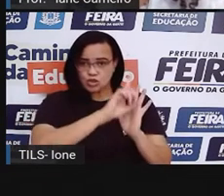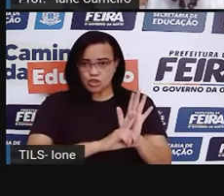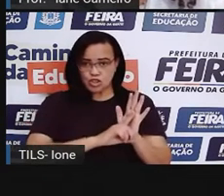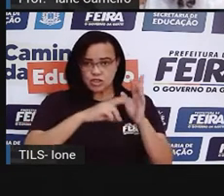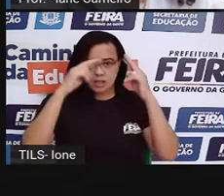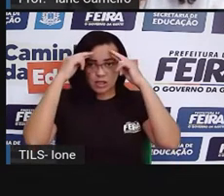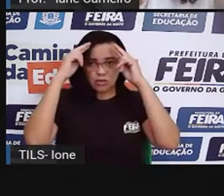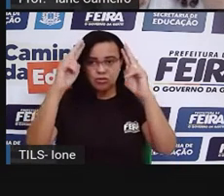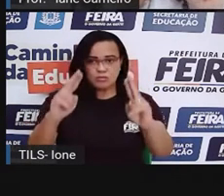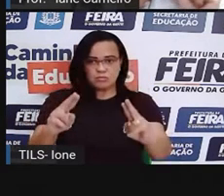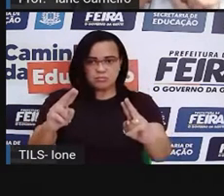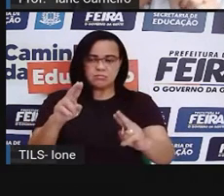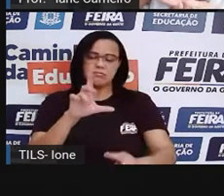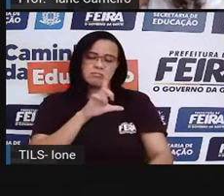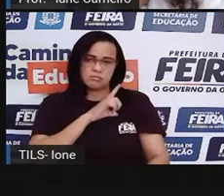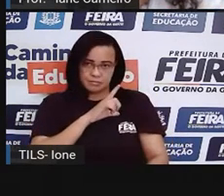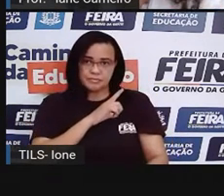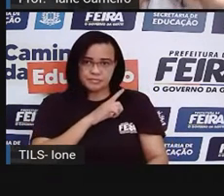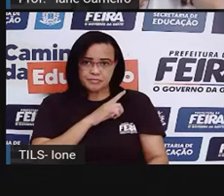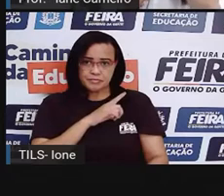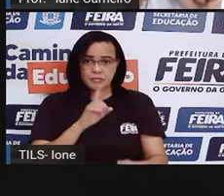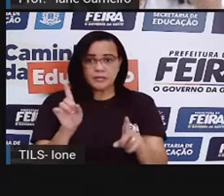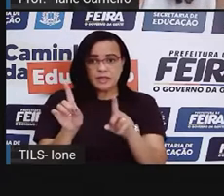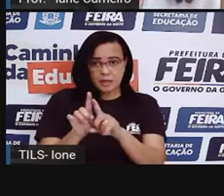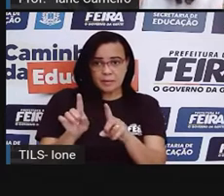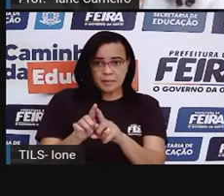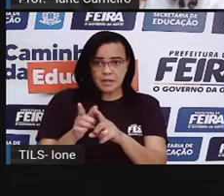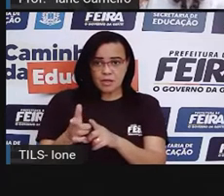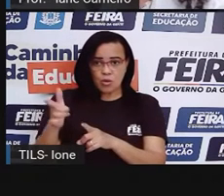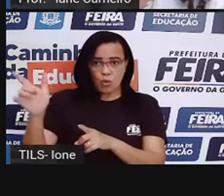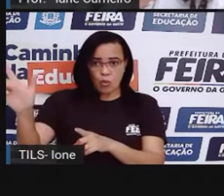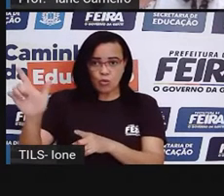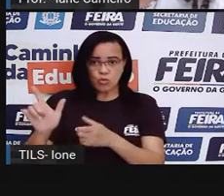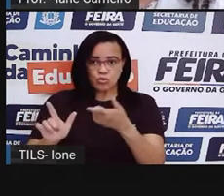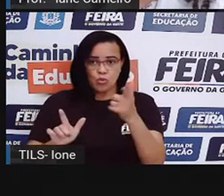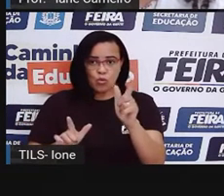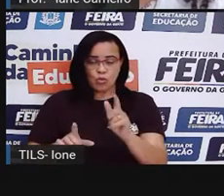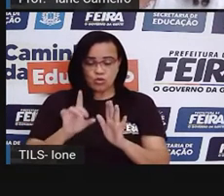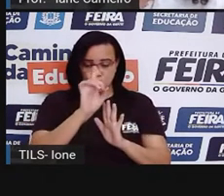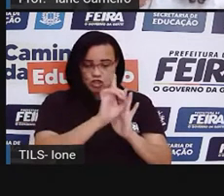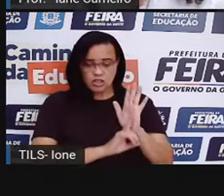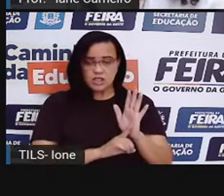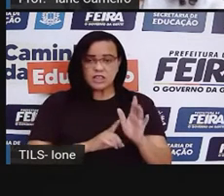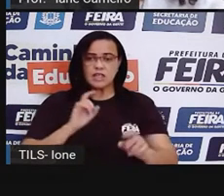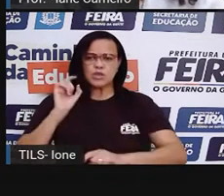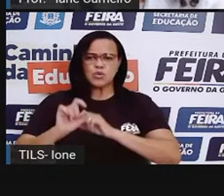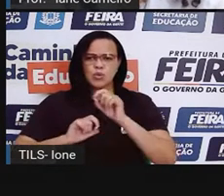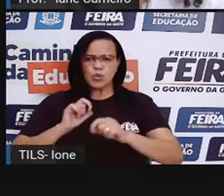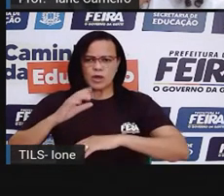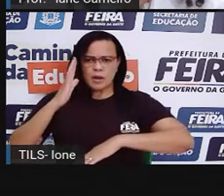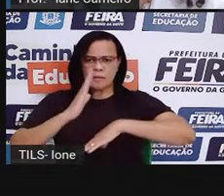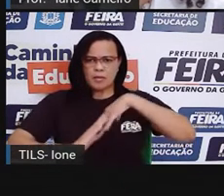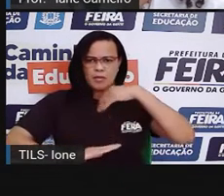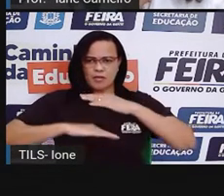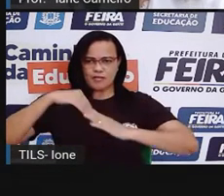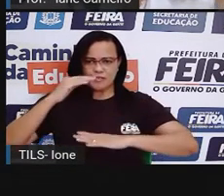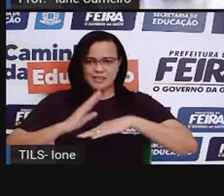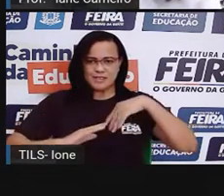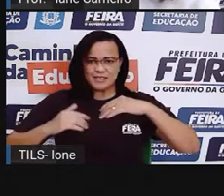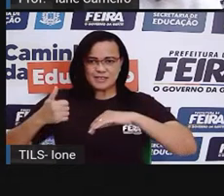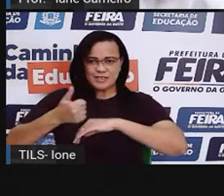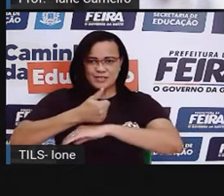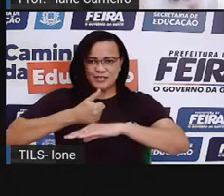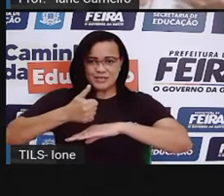e cumpridos. Além deles, ó, tem direito à profissionalização. Porque a Prota falou, né, que o estatuto é da